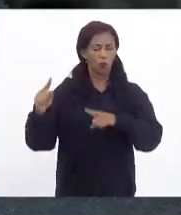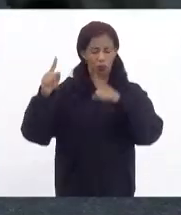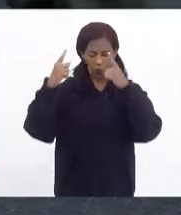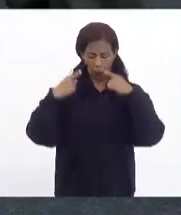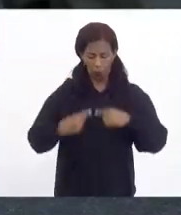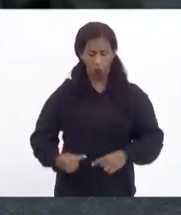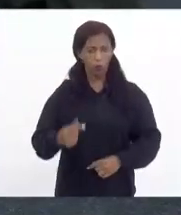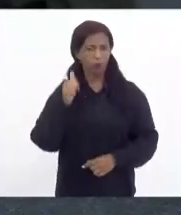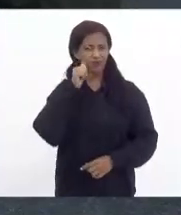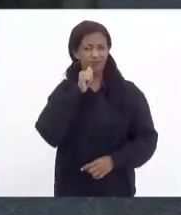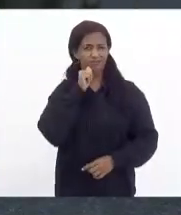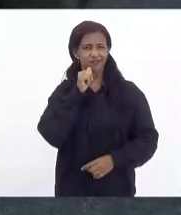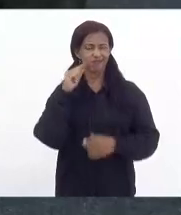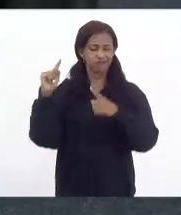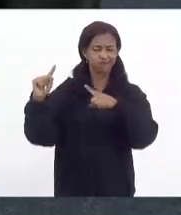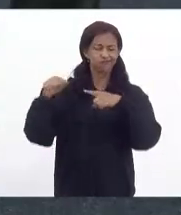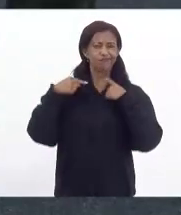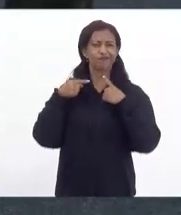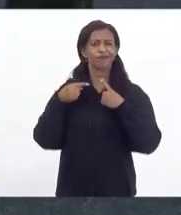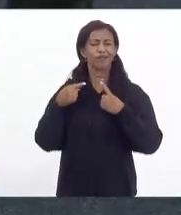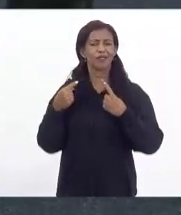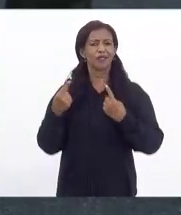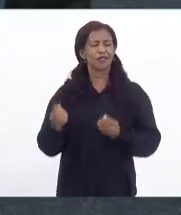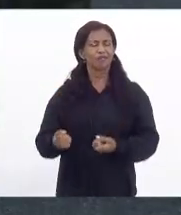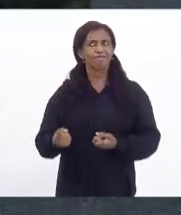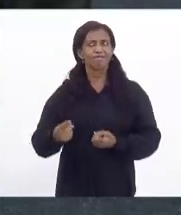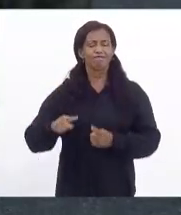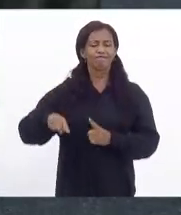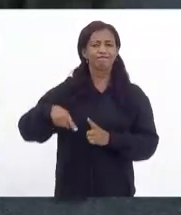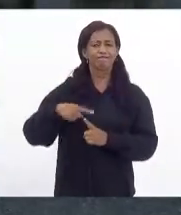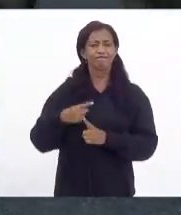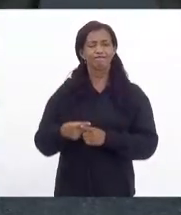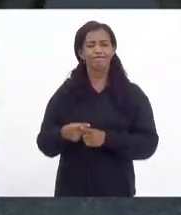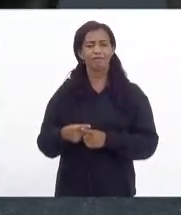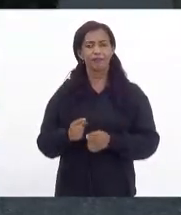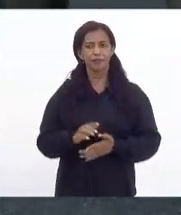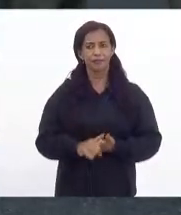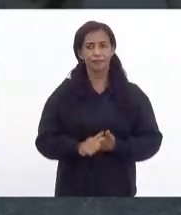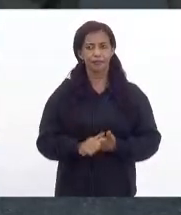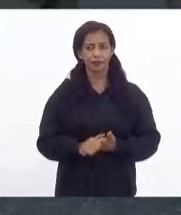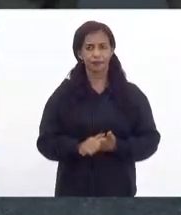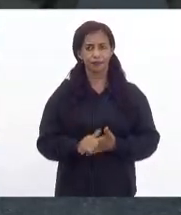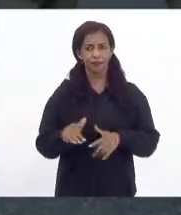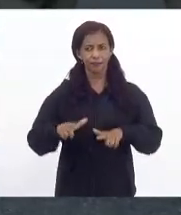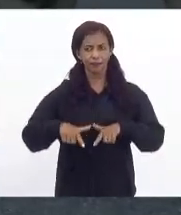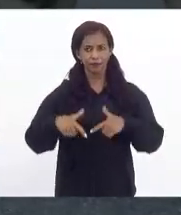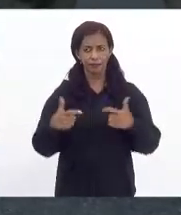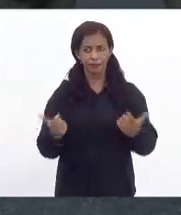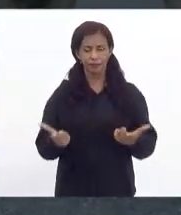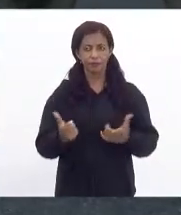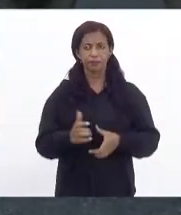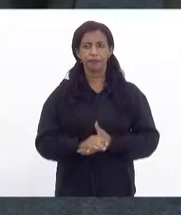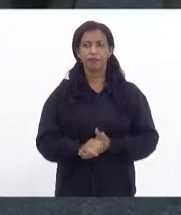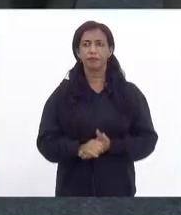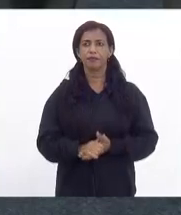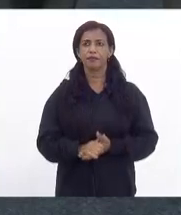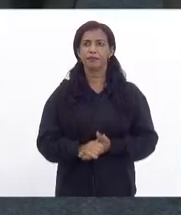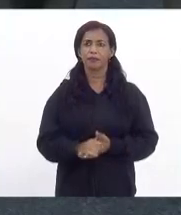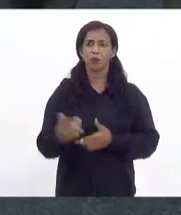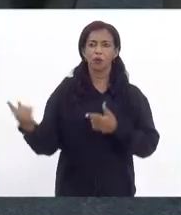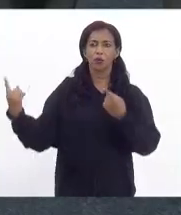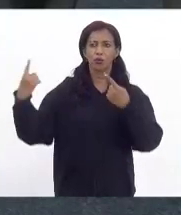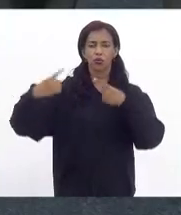corpos das mulheres é ainda uma grande é um grande